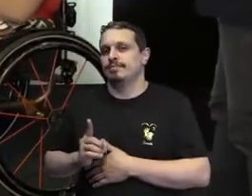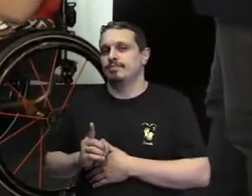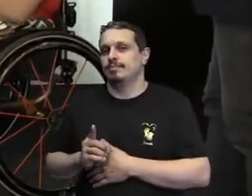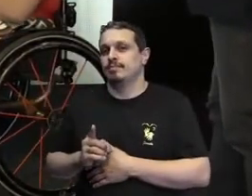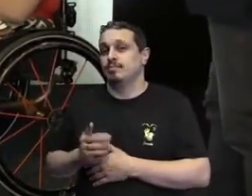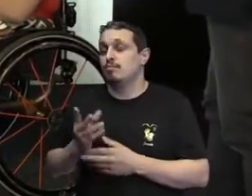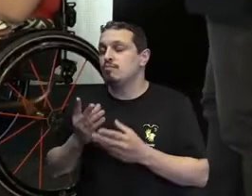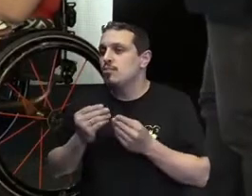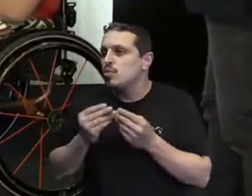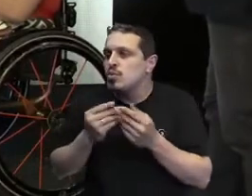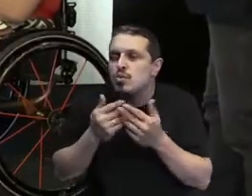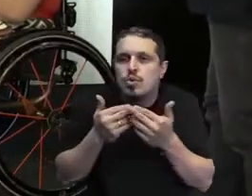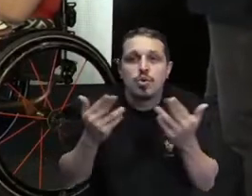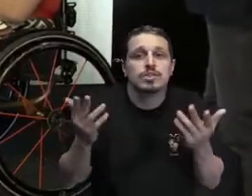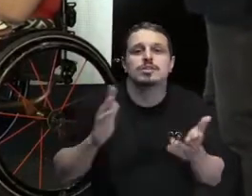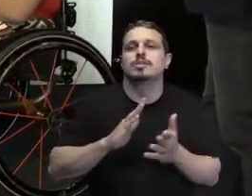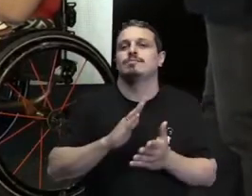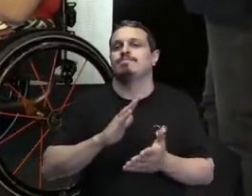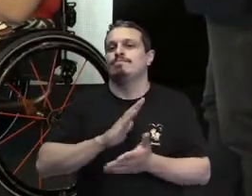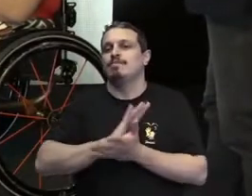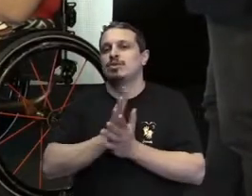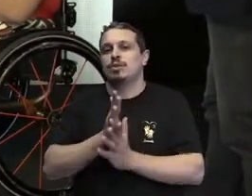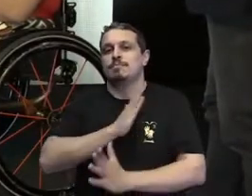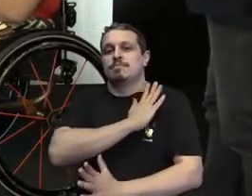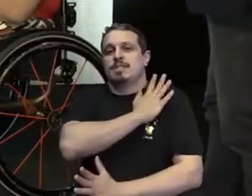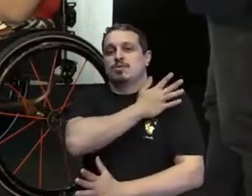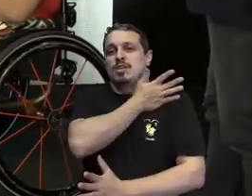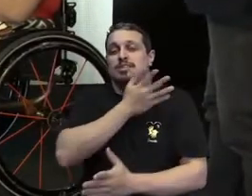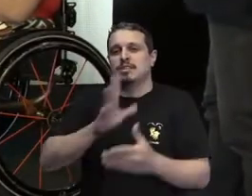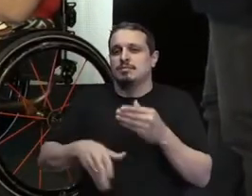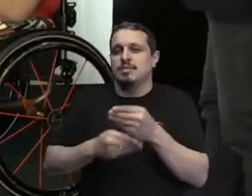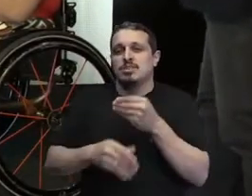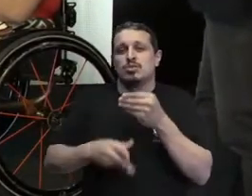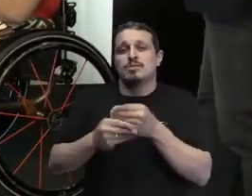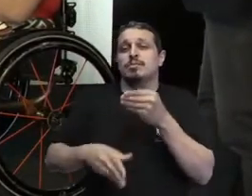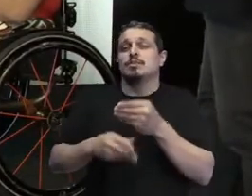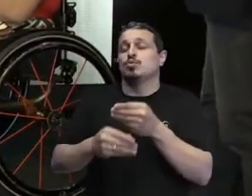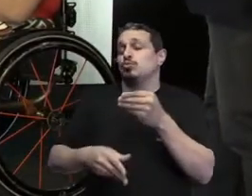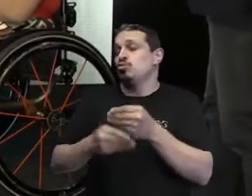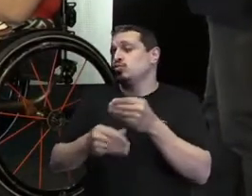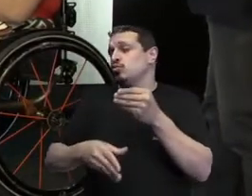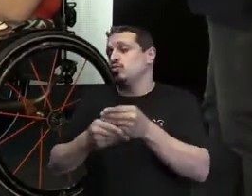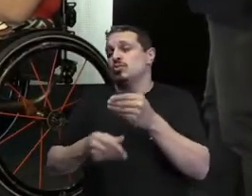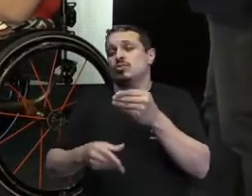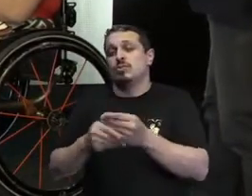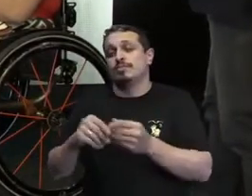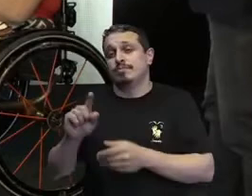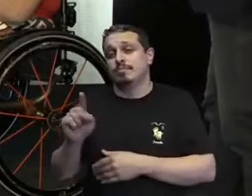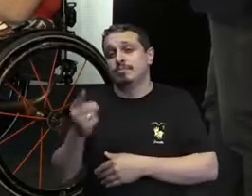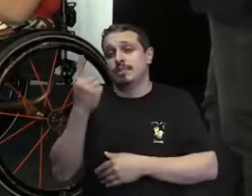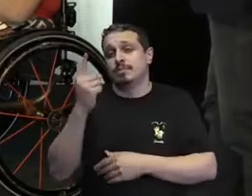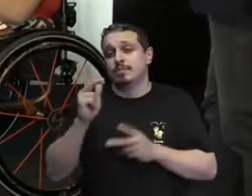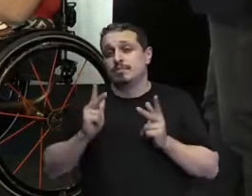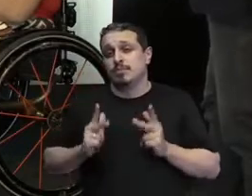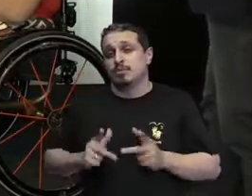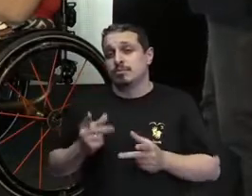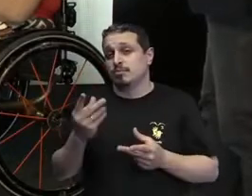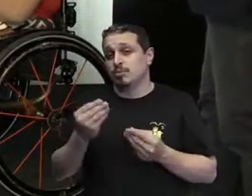de preconceitos que atravessam essa vivência. É como se essa pessoa estivesse no meio de uma rua e tivesse várias